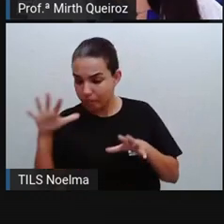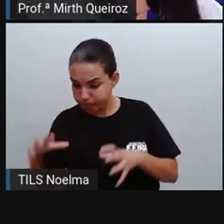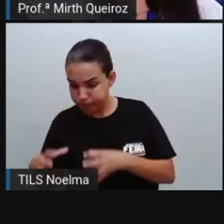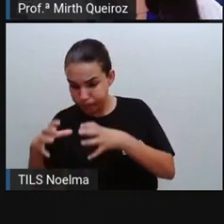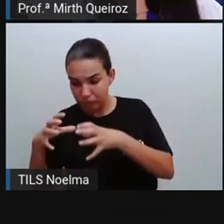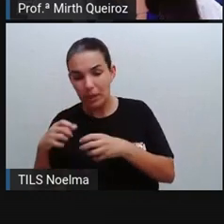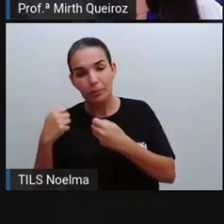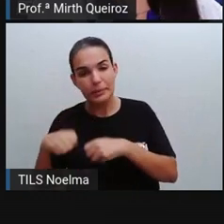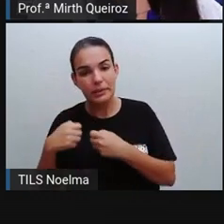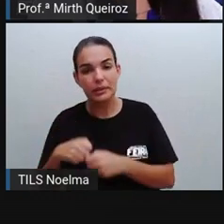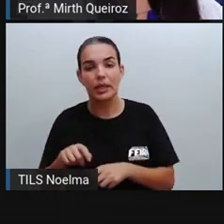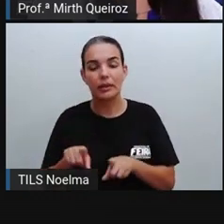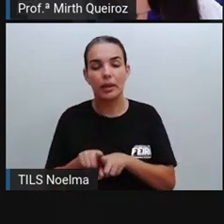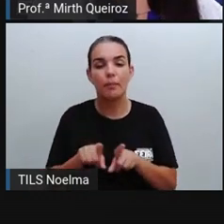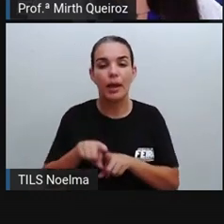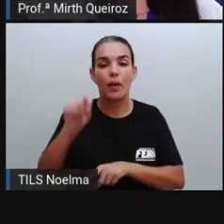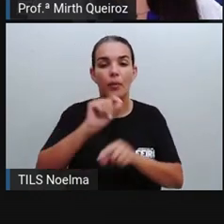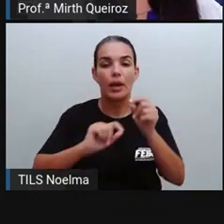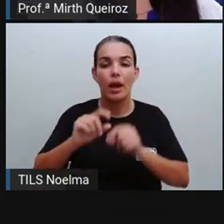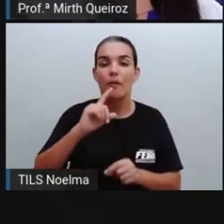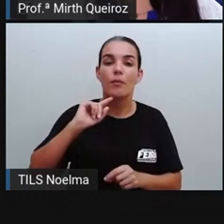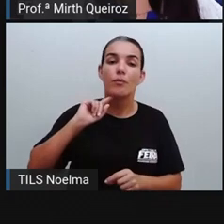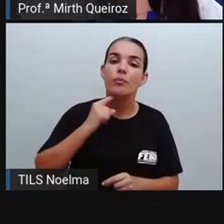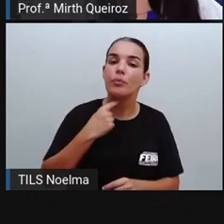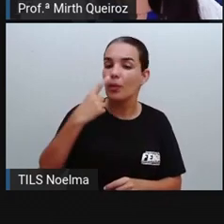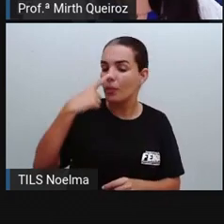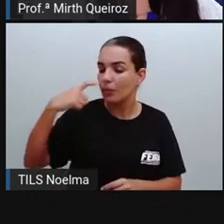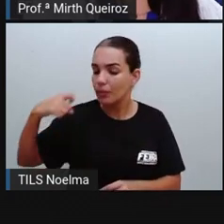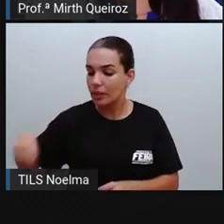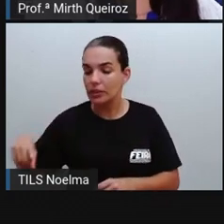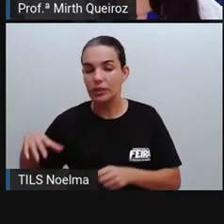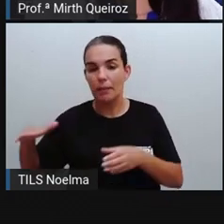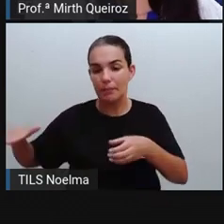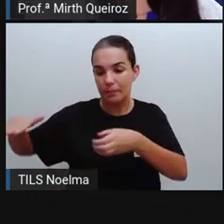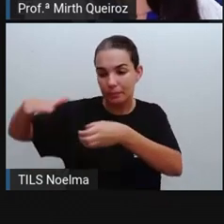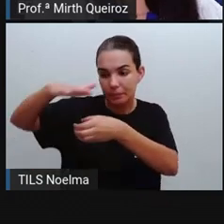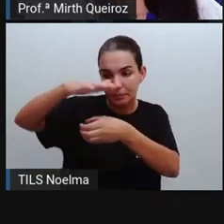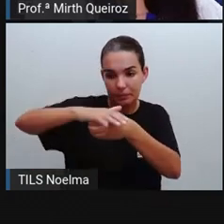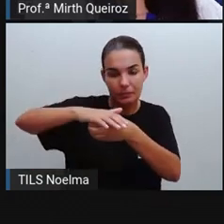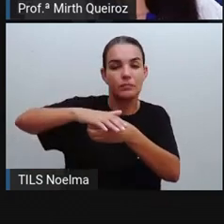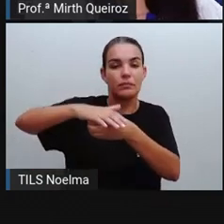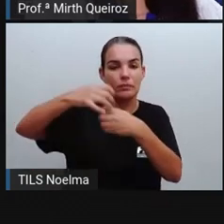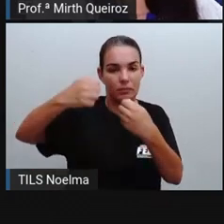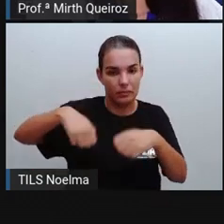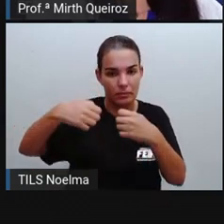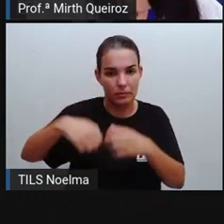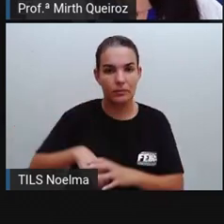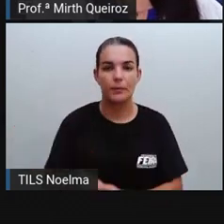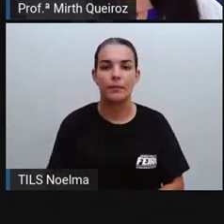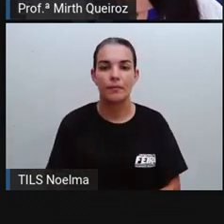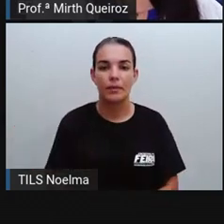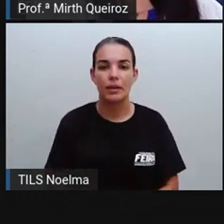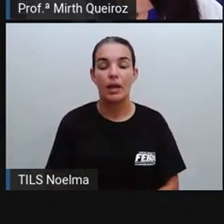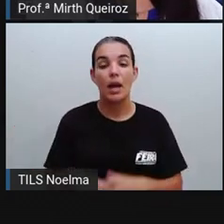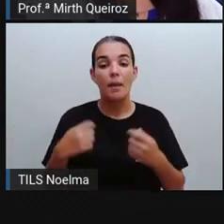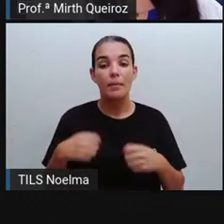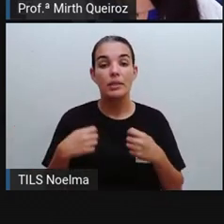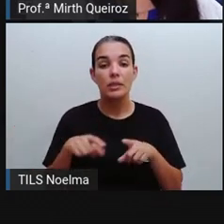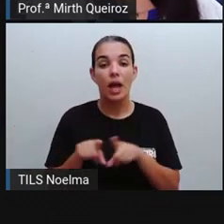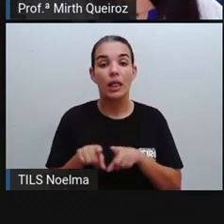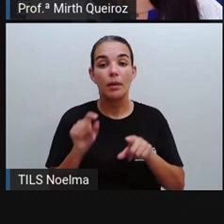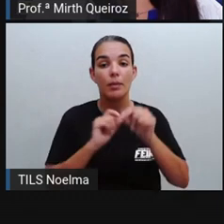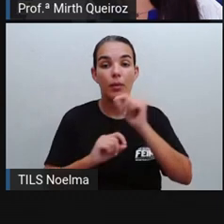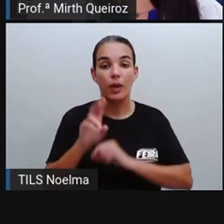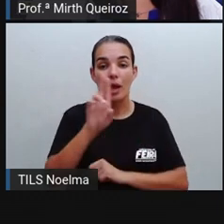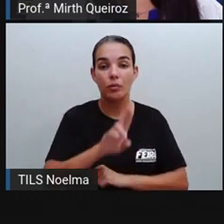Coloque o lixo em sacos plásticos e mantenha a lixeira completamente fechada. Tampe bem os